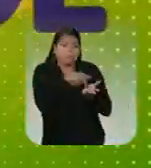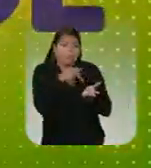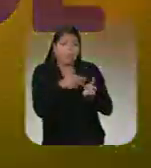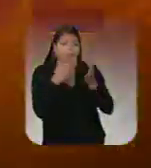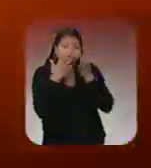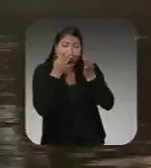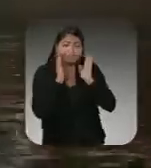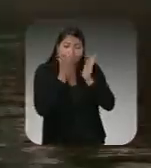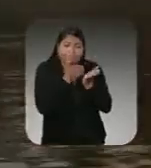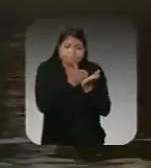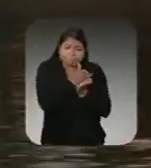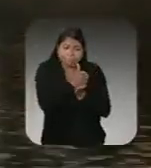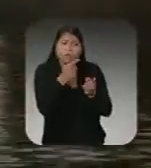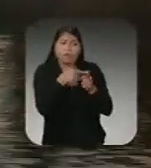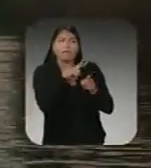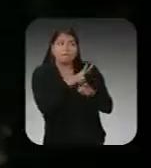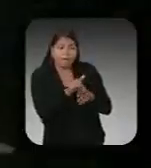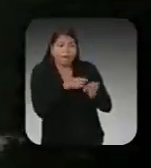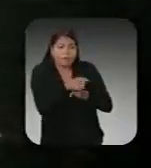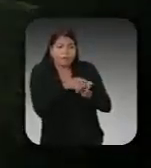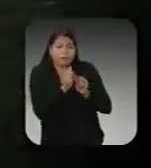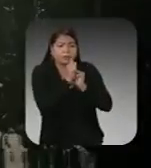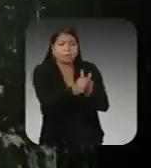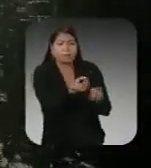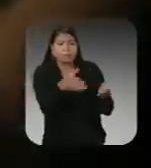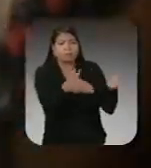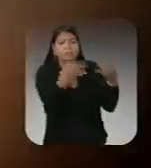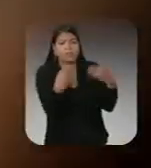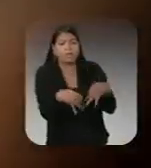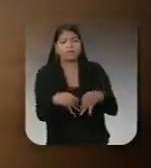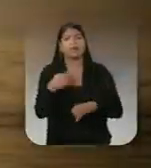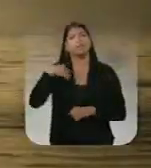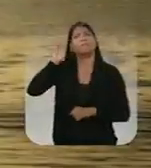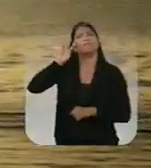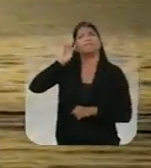lado da verdade, porque ela o guiará pelos caminhos certos.